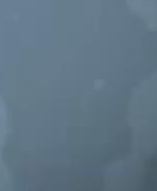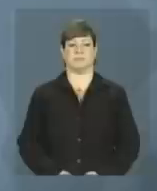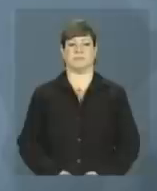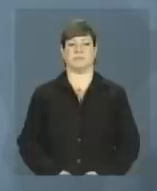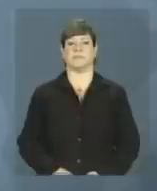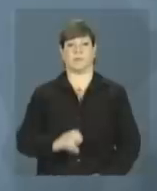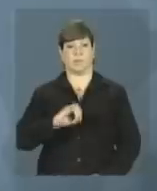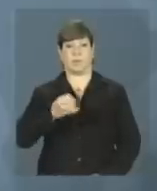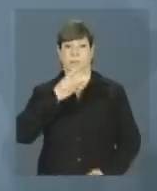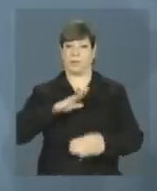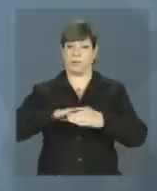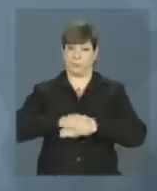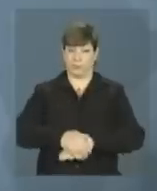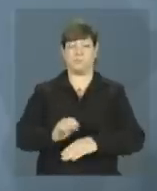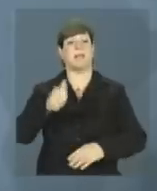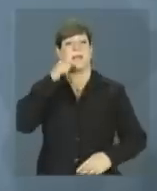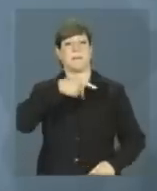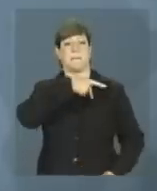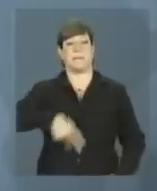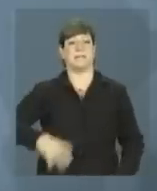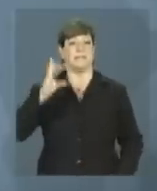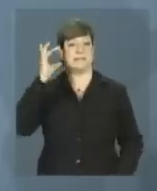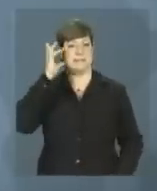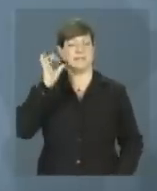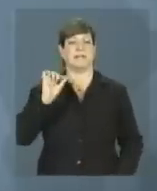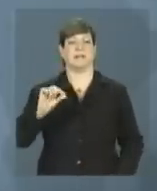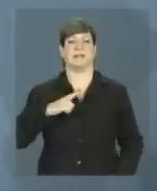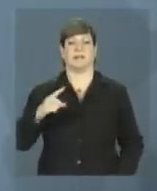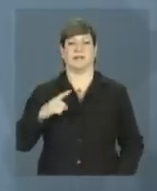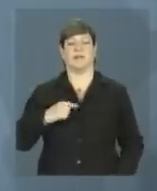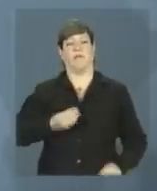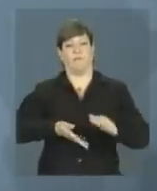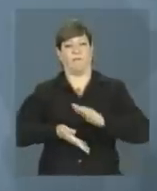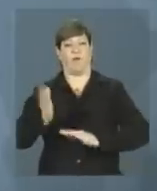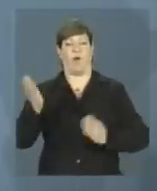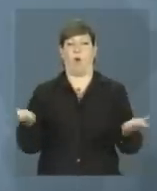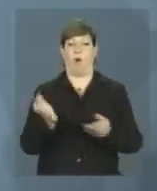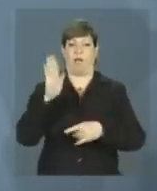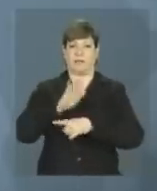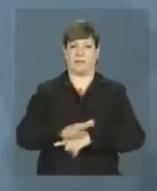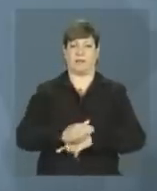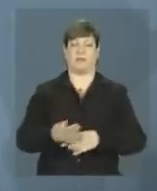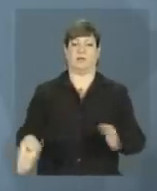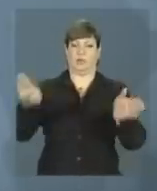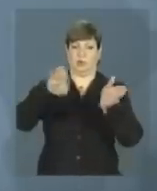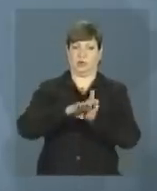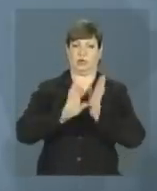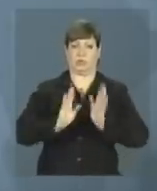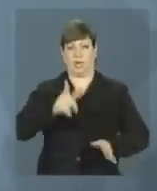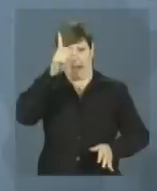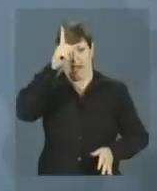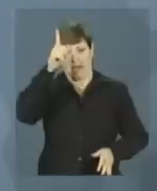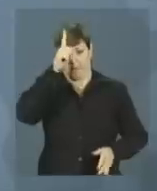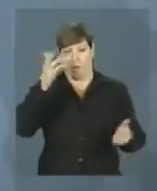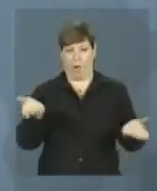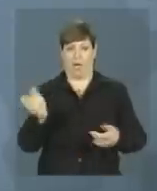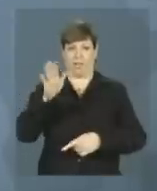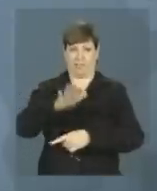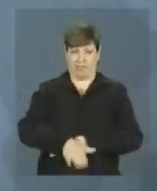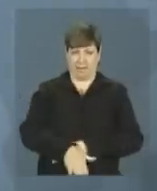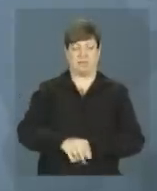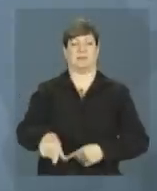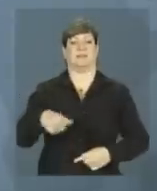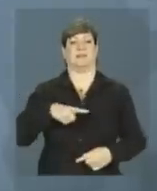Olá, boa noite. A presidenta Dilma Rousseff desembarcou hoje à tarde em Hanover, na Alemanha. Ela está na cidade a